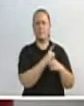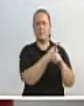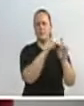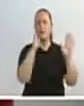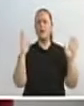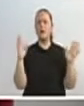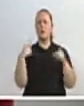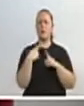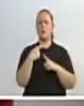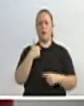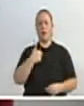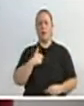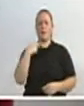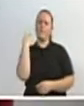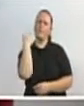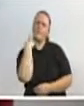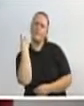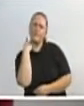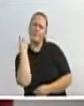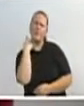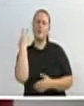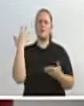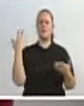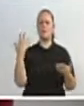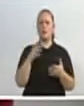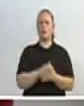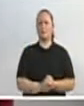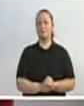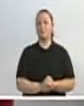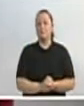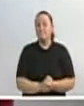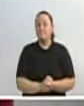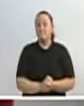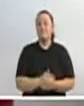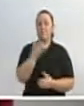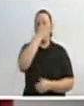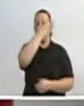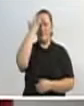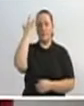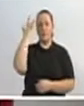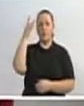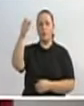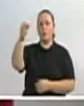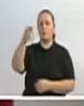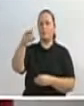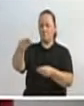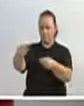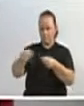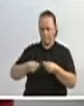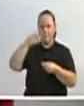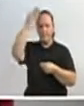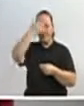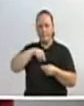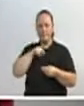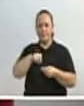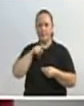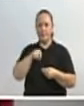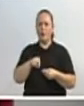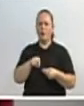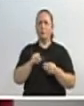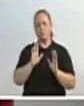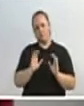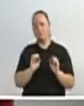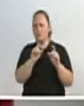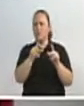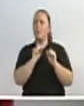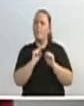vítima. Tenta desqualificar o depoimento de uma testemunha, que pode ter sido equivocado em relação a um dos depoentes, mas em relação